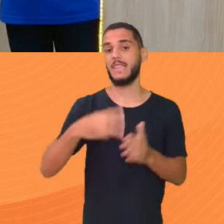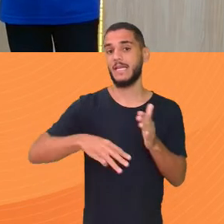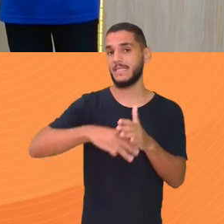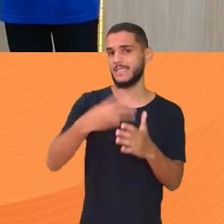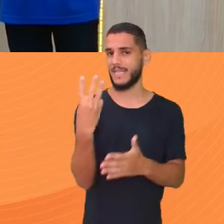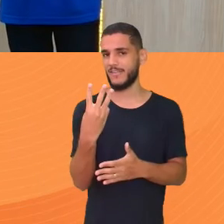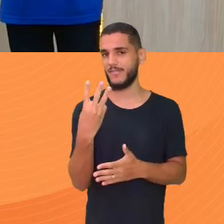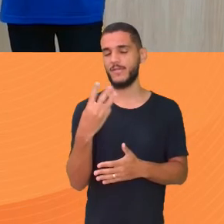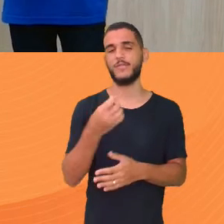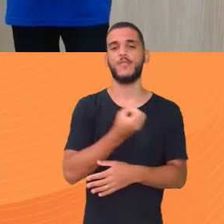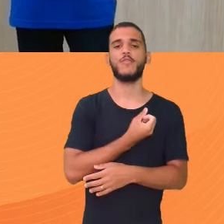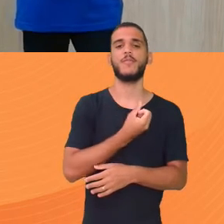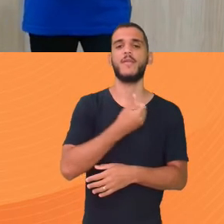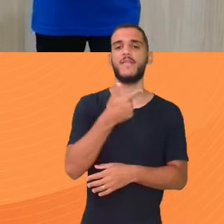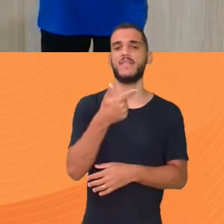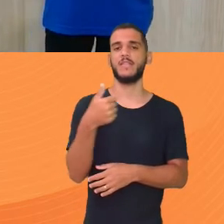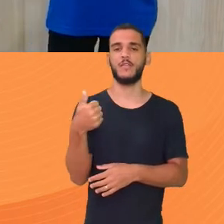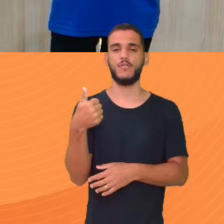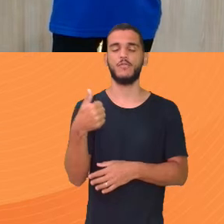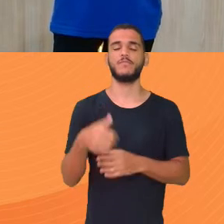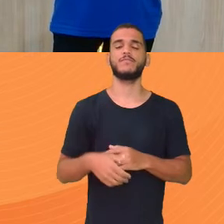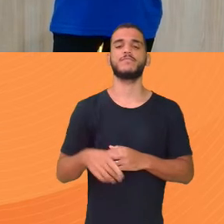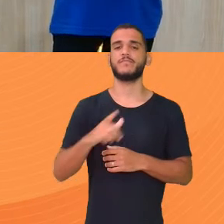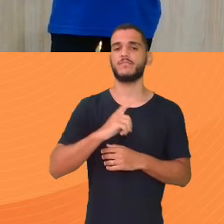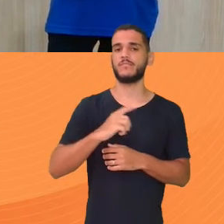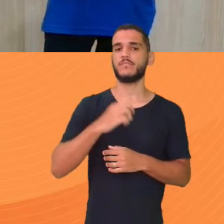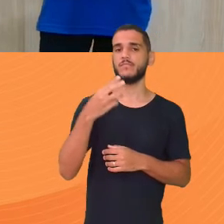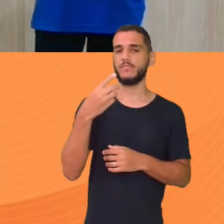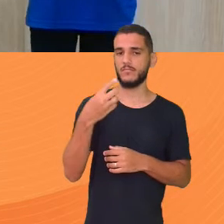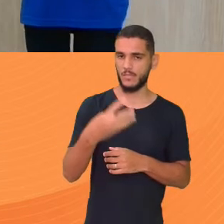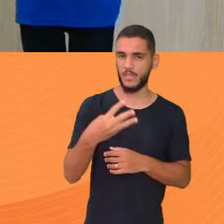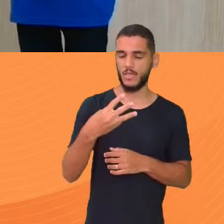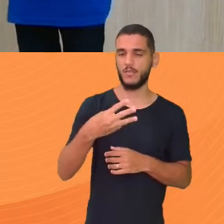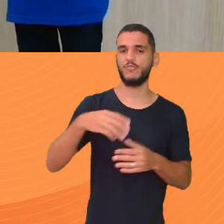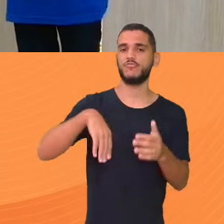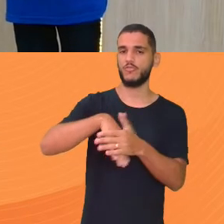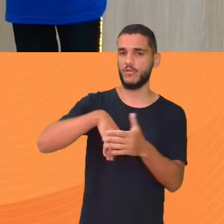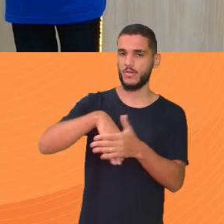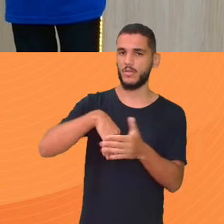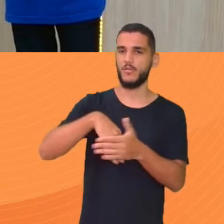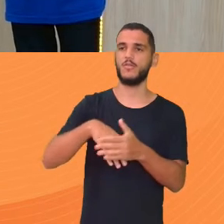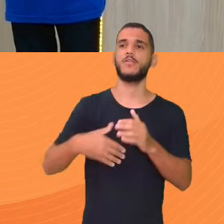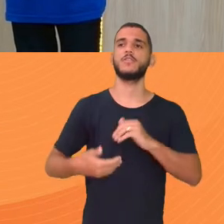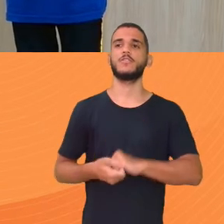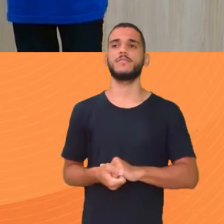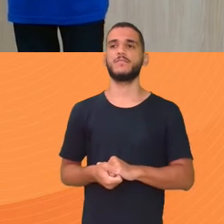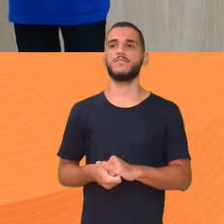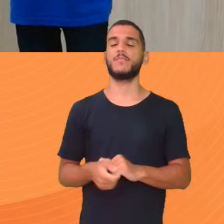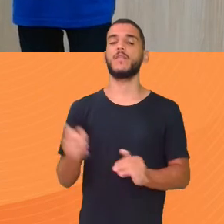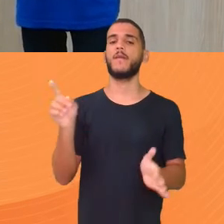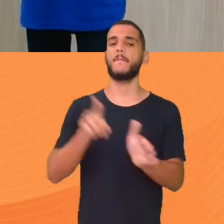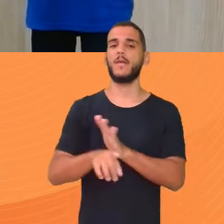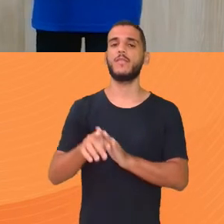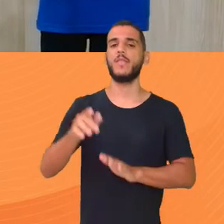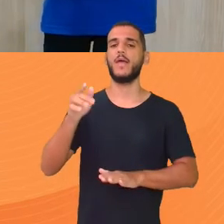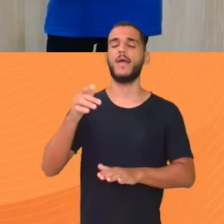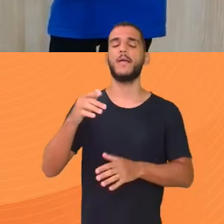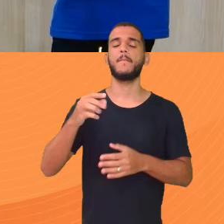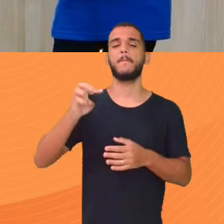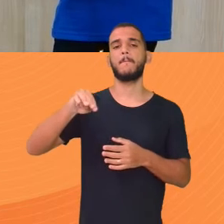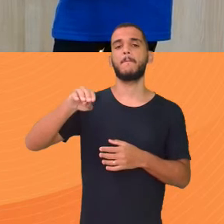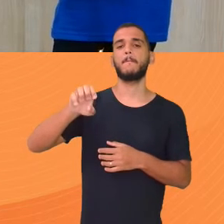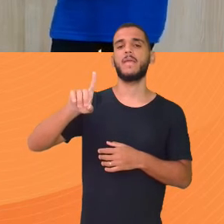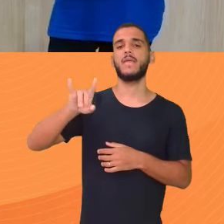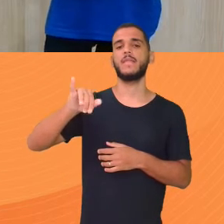21 Então se repetiu 3 jogadores Que tem 21 anos Então 21 é a moda Se eu perguntar a mediana A quantidade